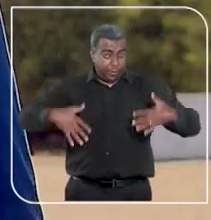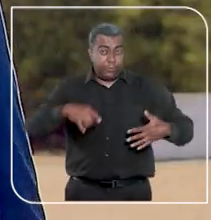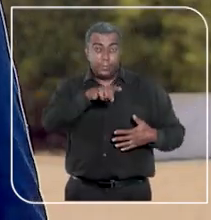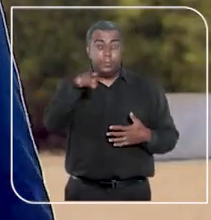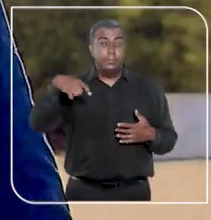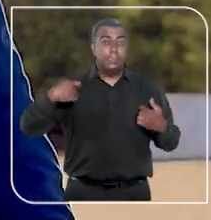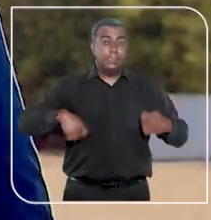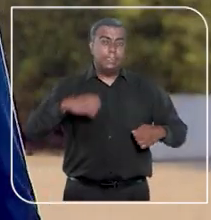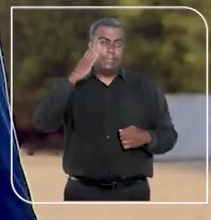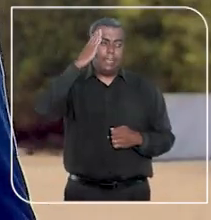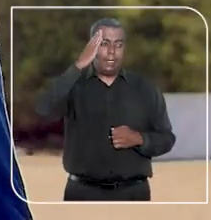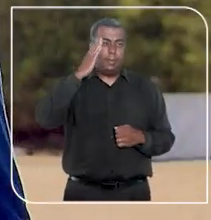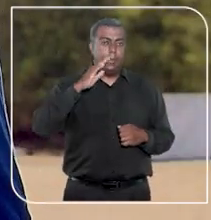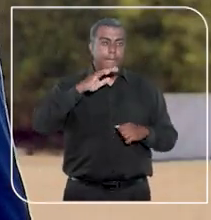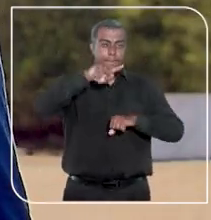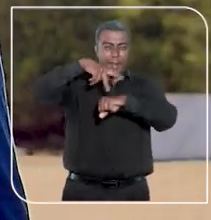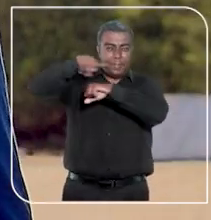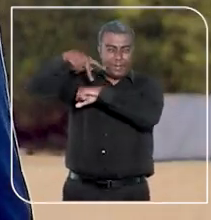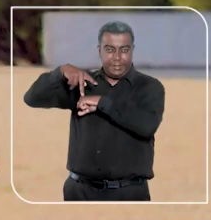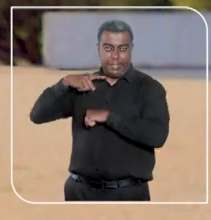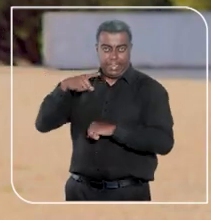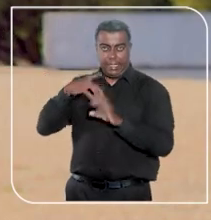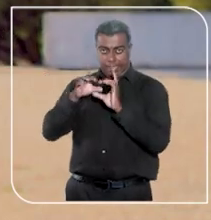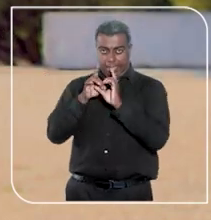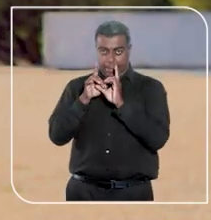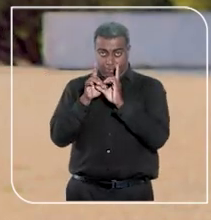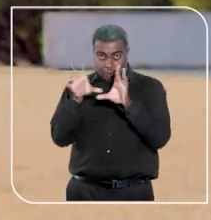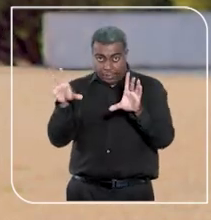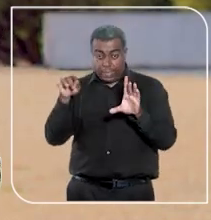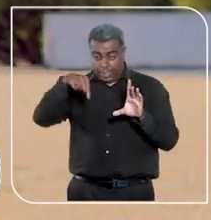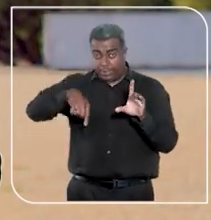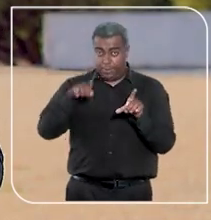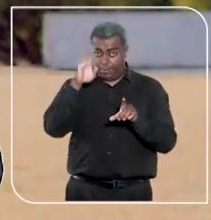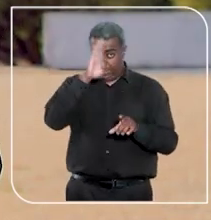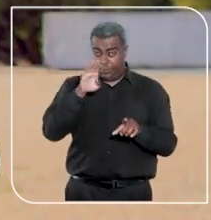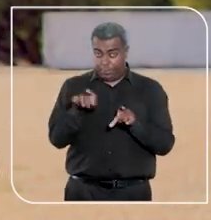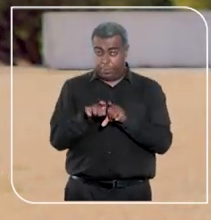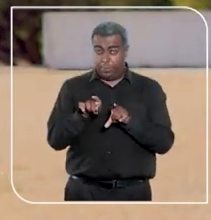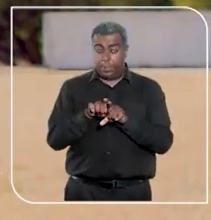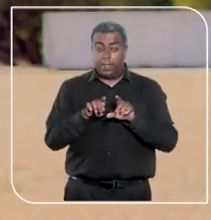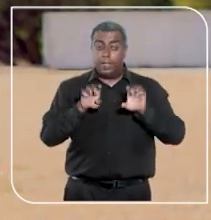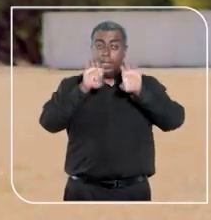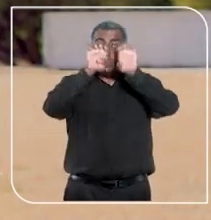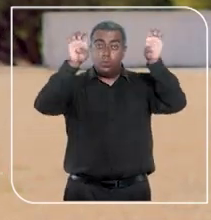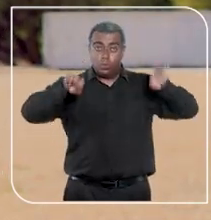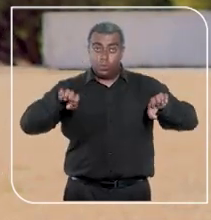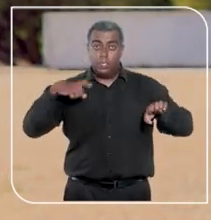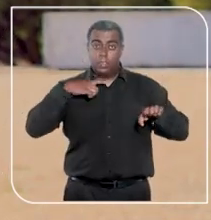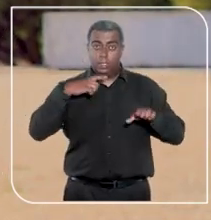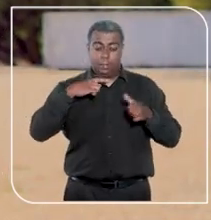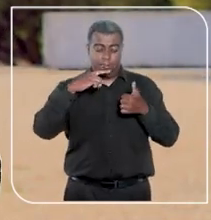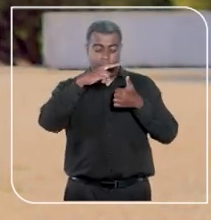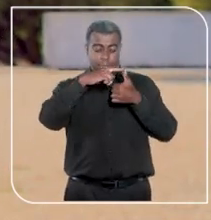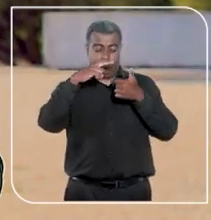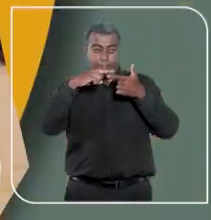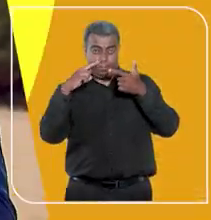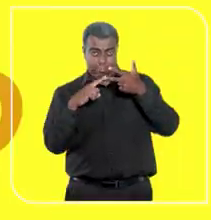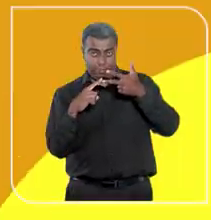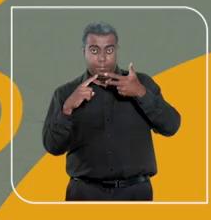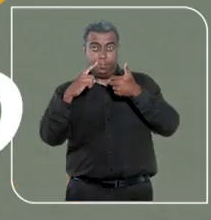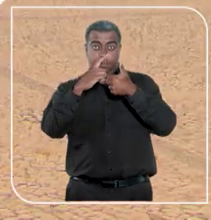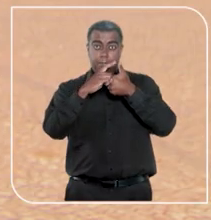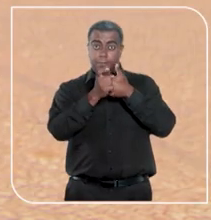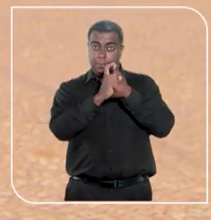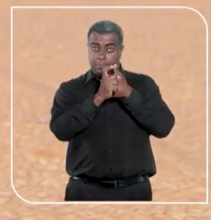precisa saber que na maioria dos países democráticos, inclusive aqui no Brasil, a estrutura de poder é dividida em três grandes esferas.